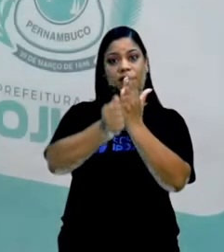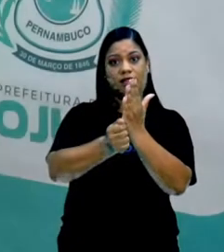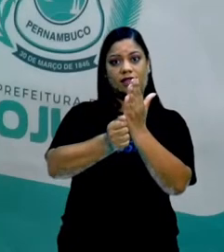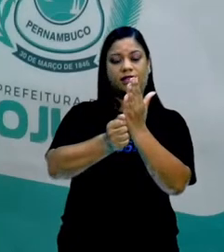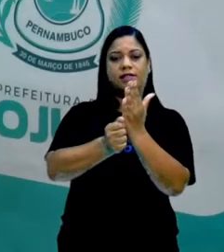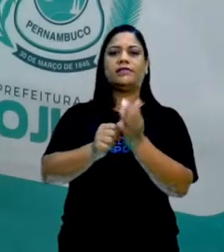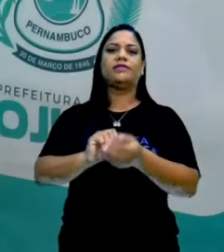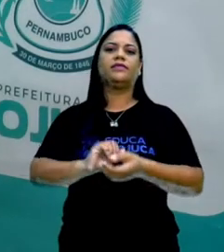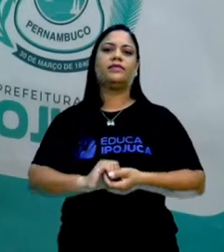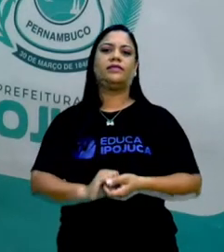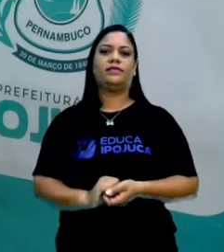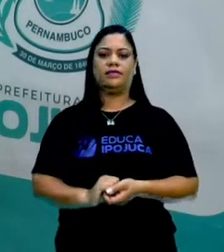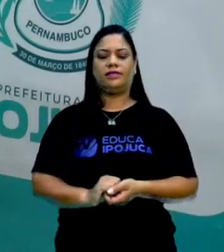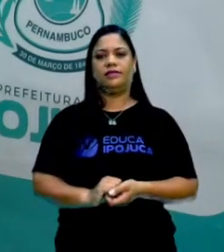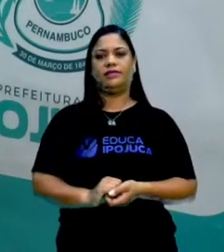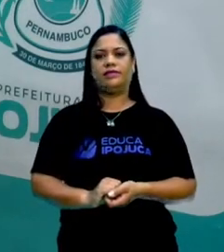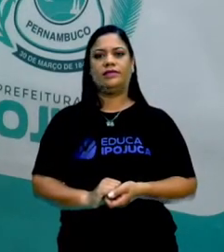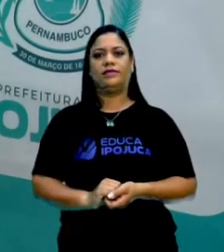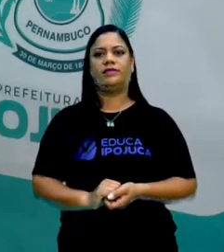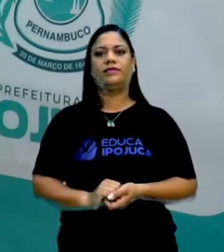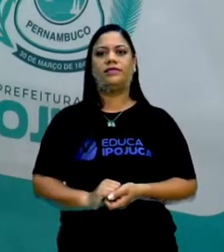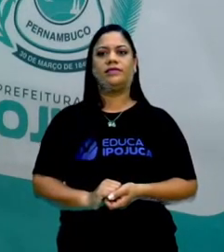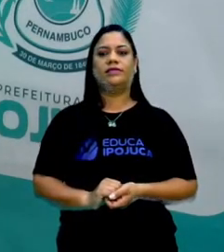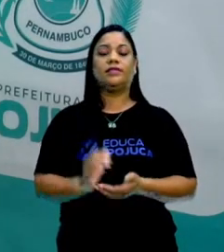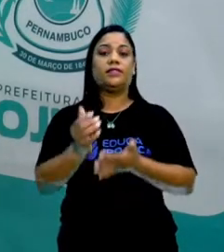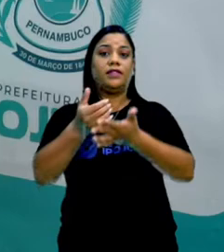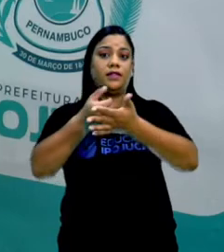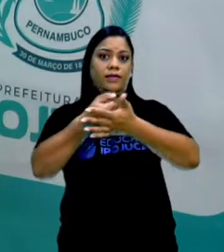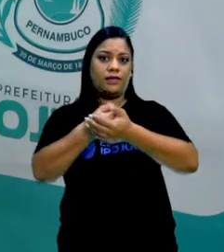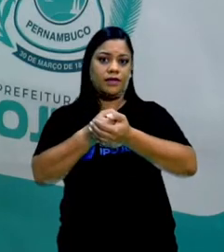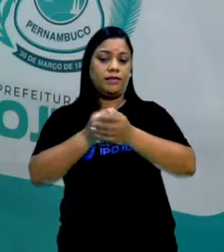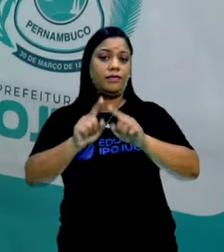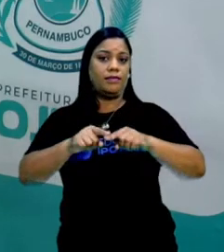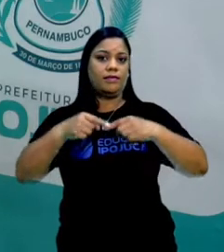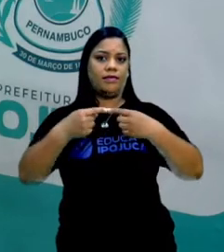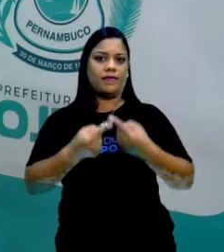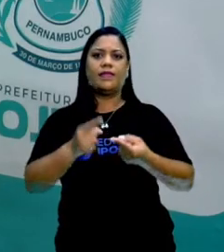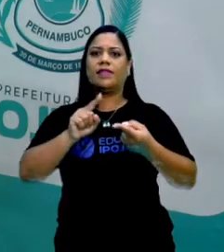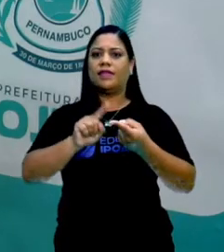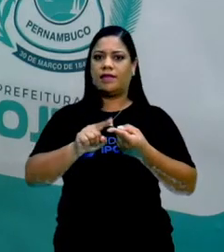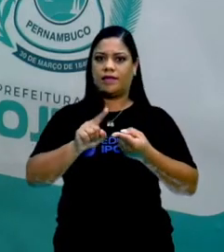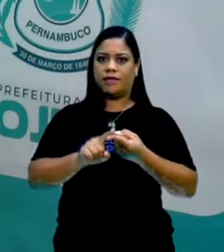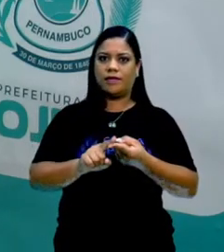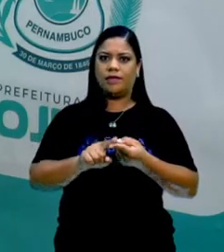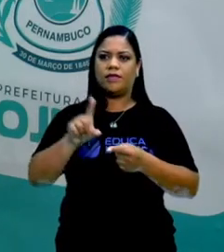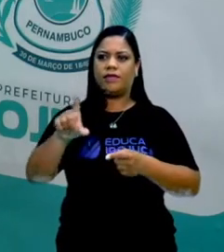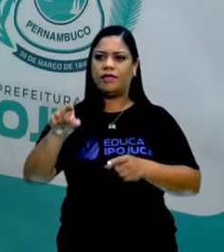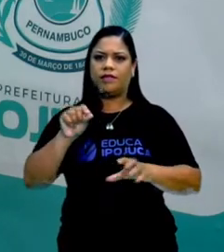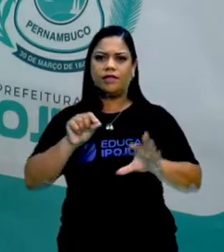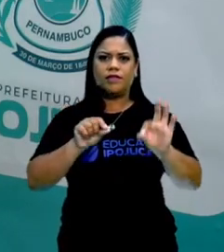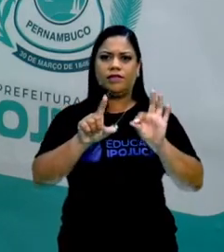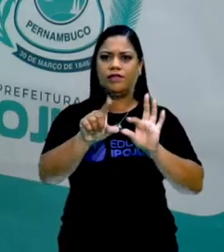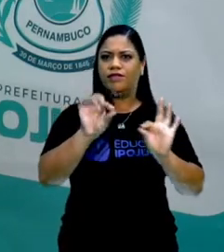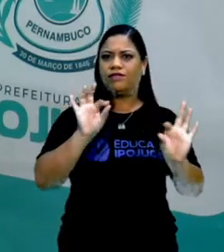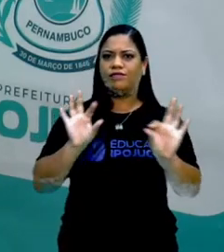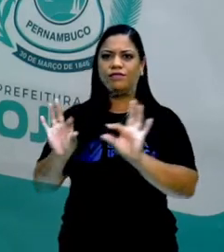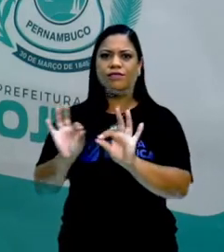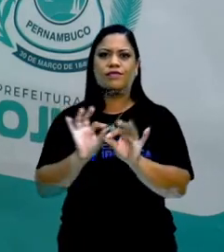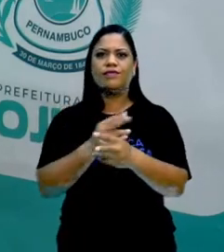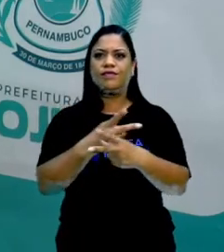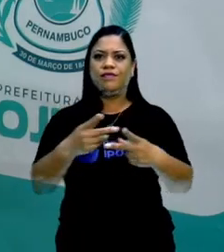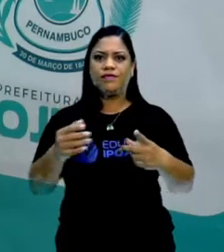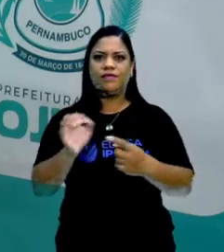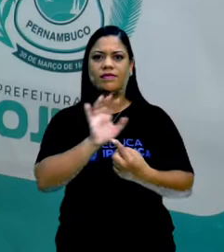somente apenas um curador que guarda, mas ele também seleciona conteúdos que vão ser